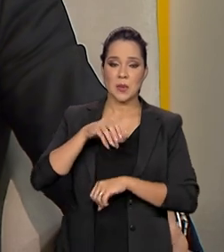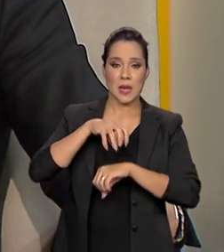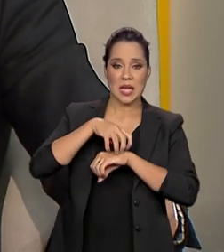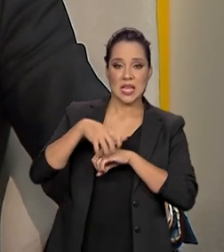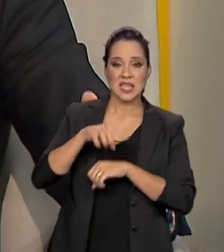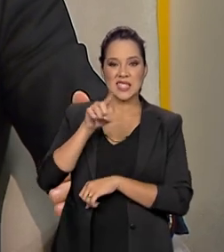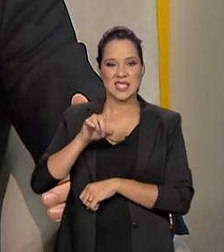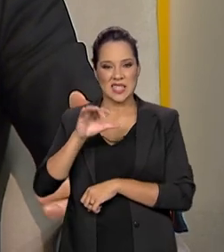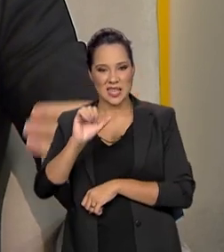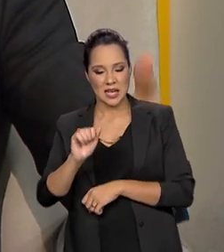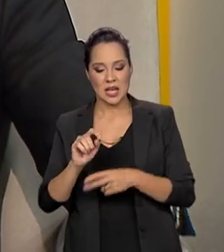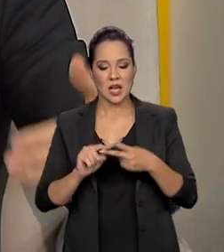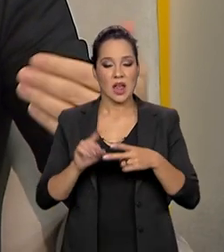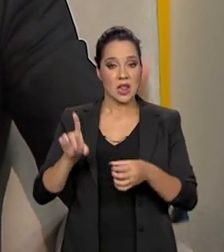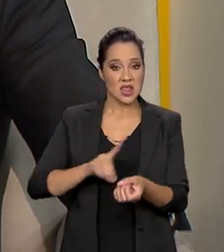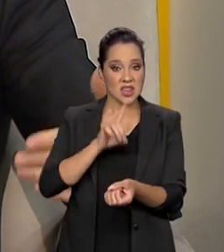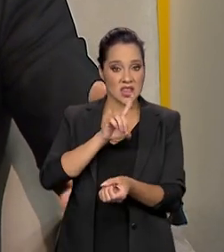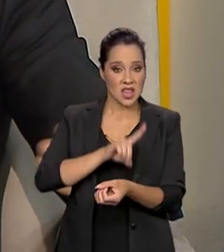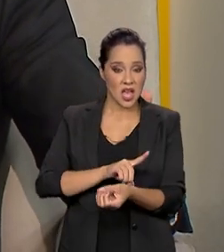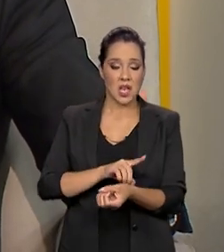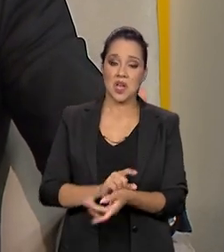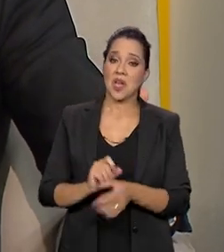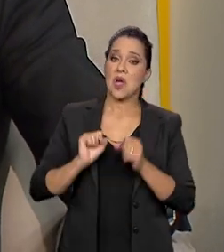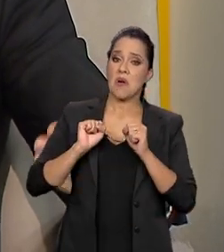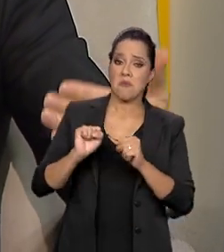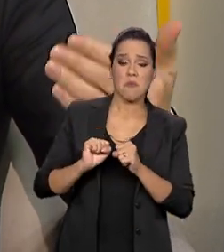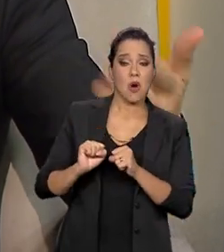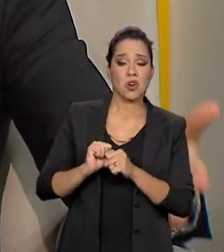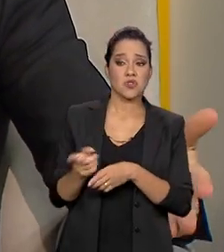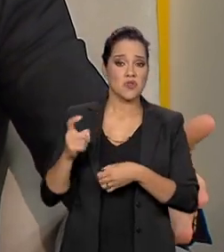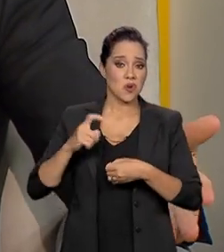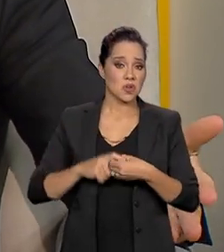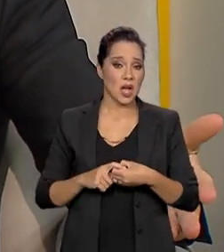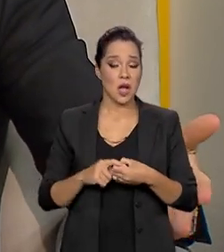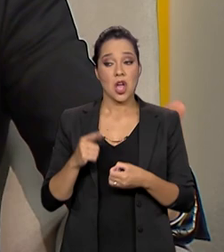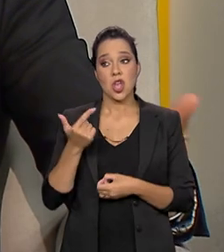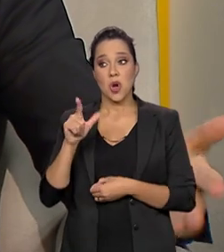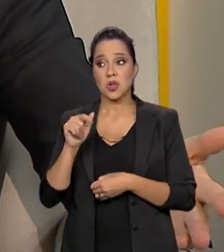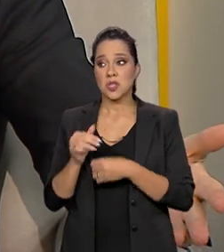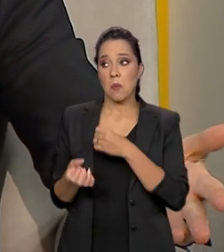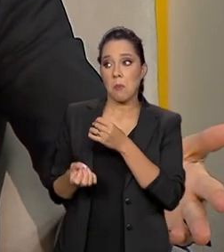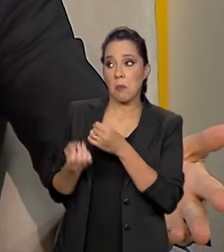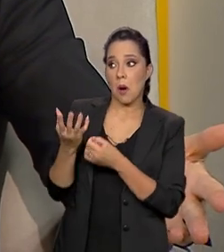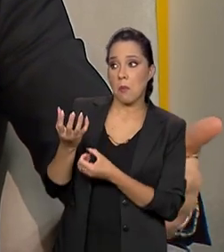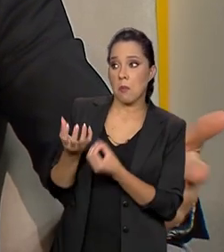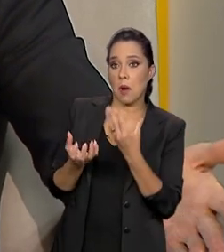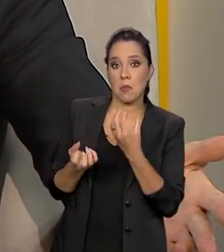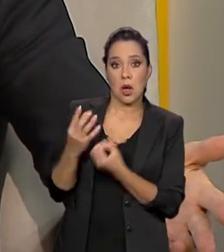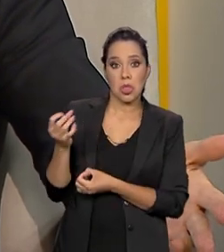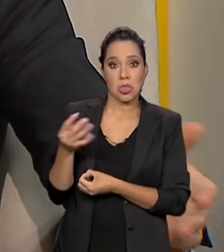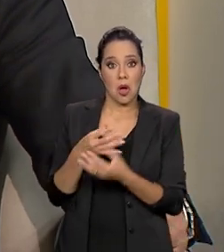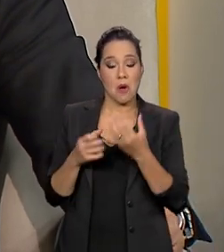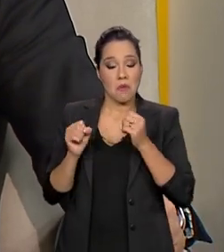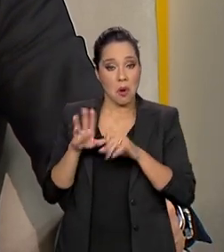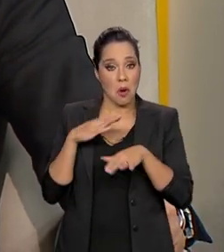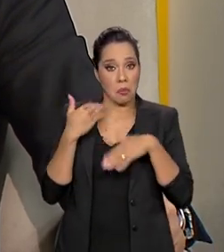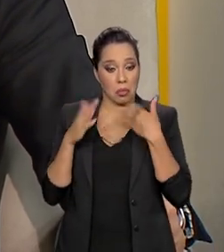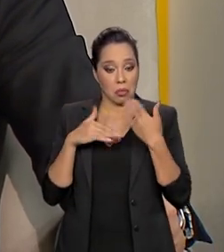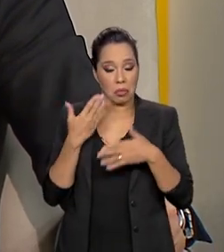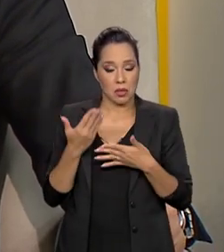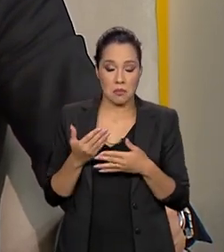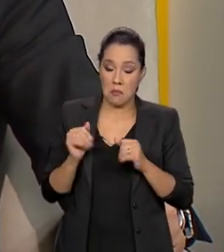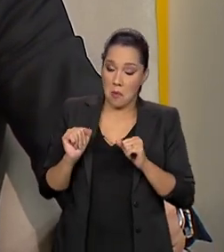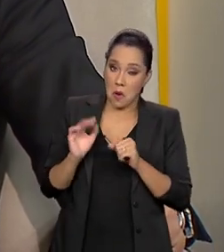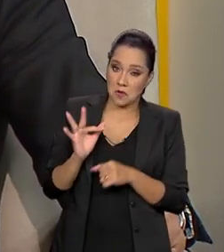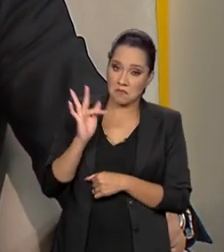dengue, elas podem reemergir e outras que podem aparecer, que a gente não conhece, que podem ser letais, estão